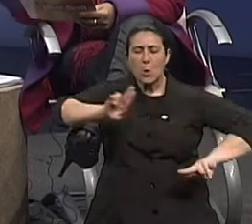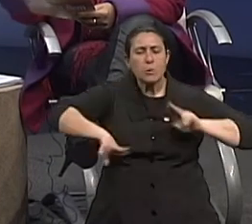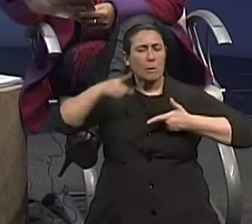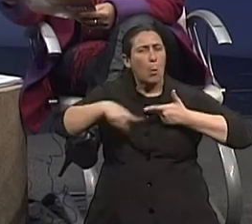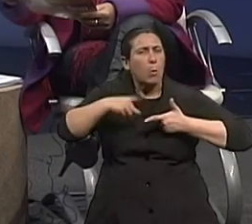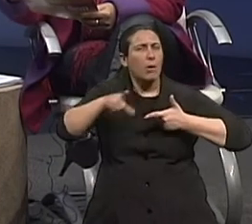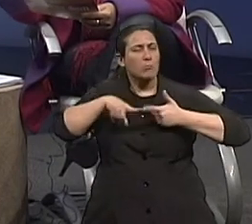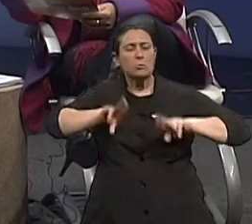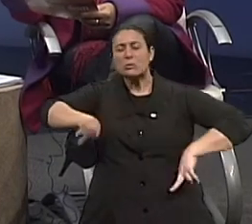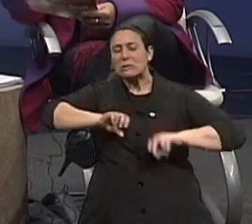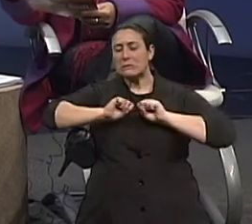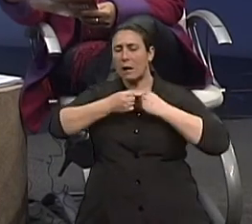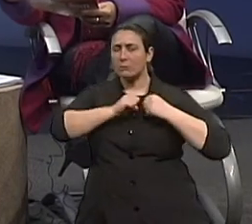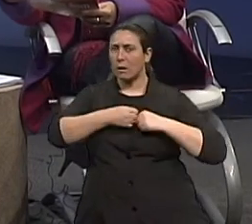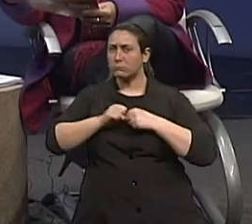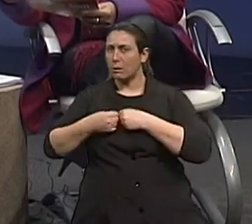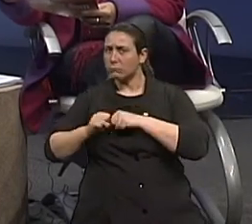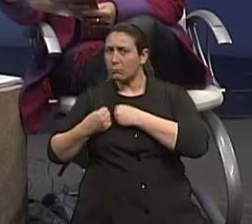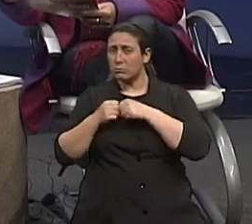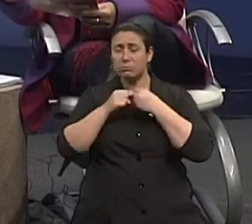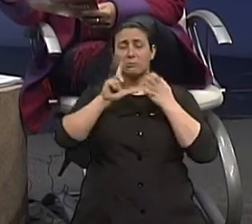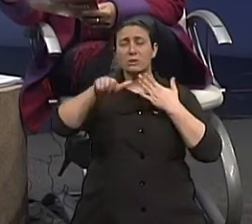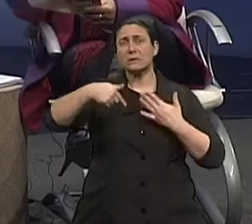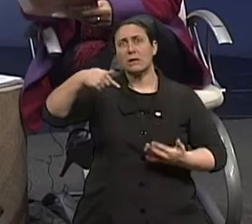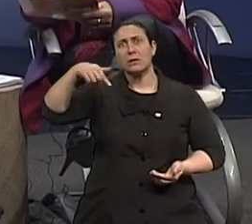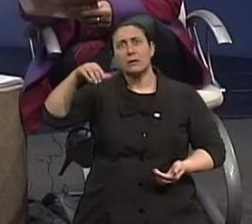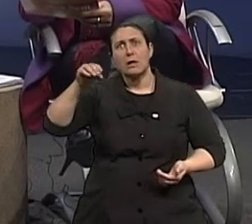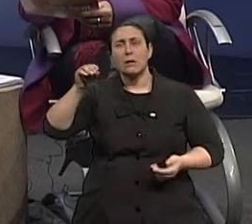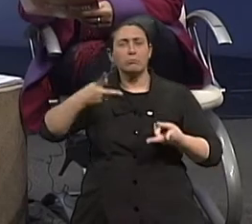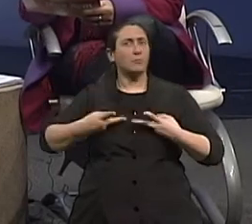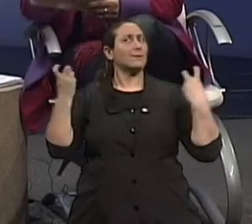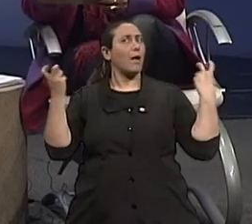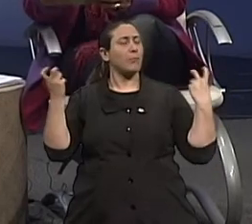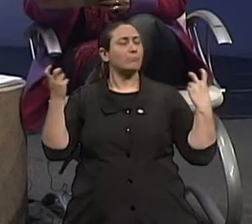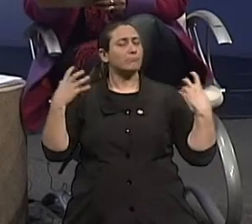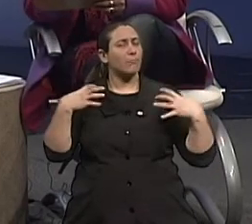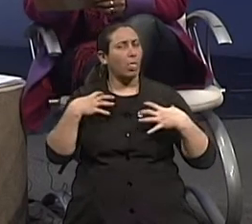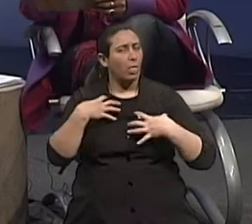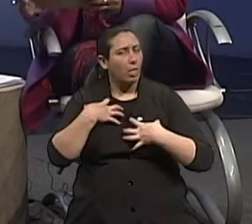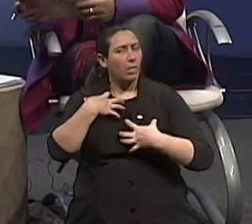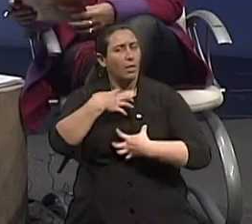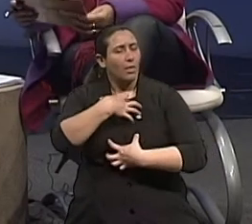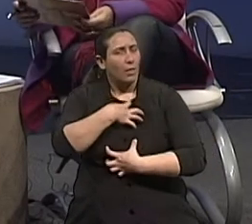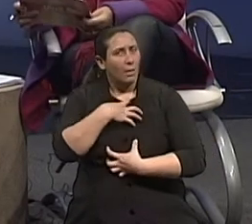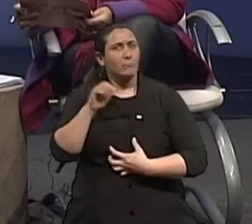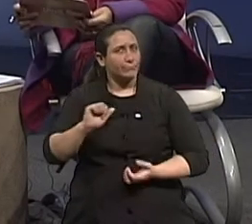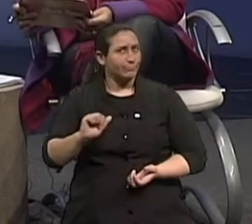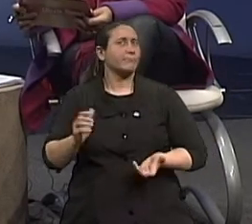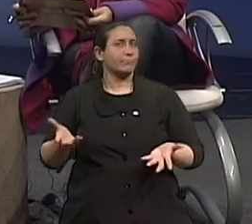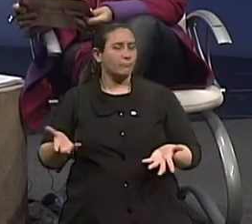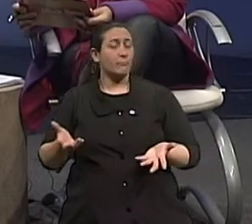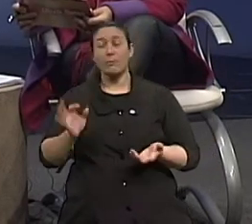vai estragando aos pouquinhos. É ou não é? Bem assim. É bem assim? É. Que coisa boa acertei, viu gente? construção